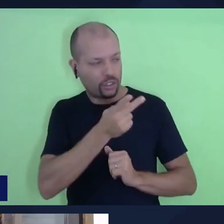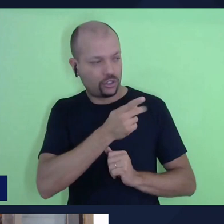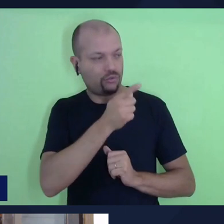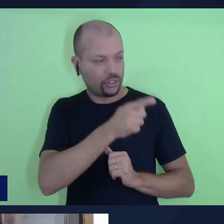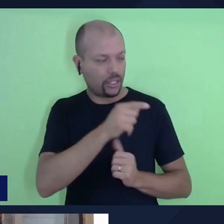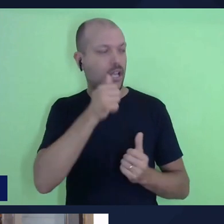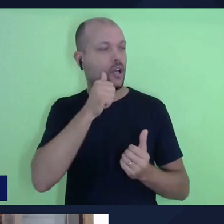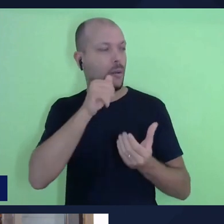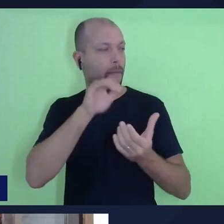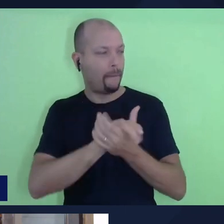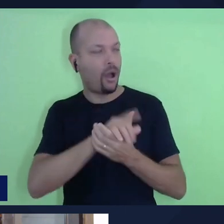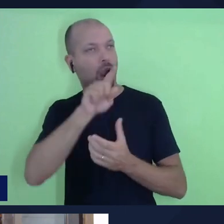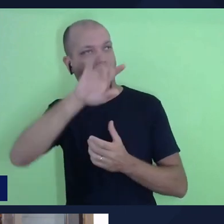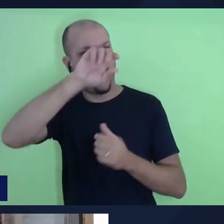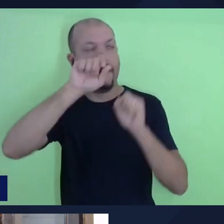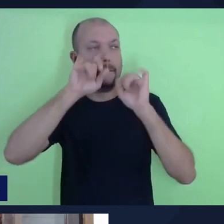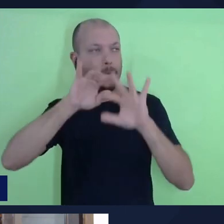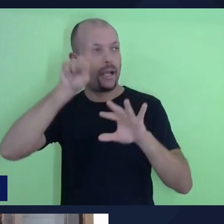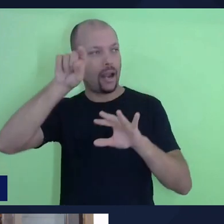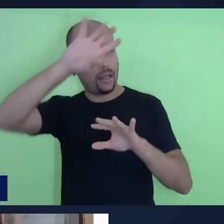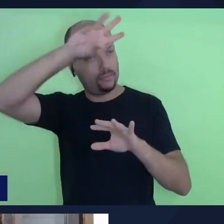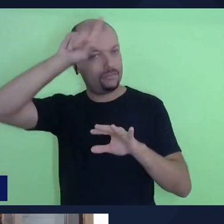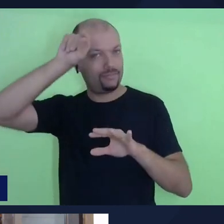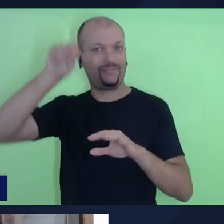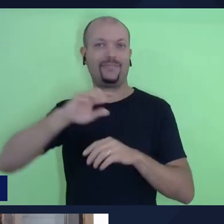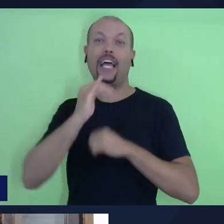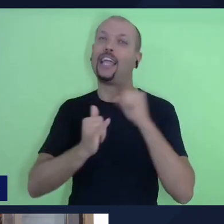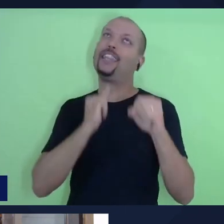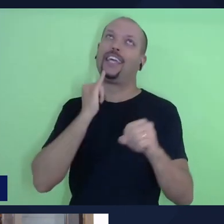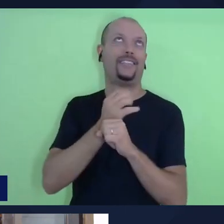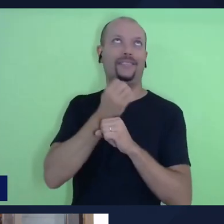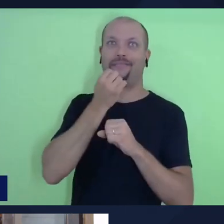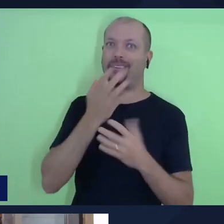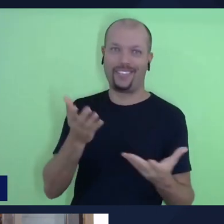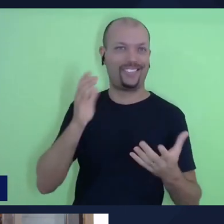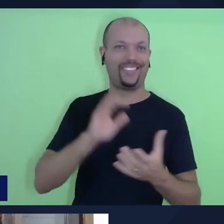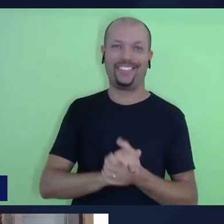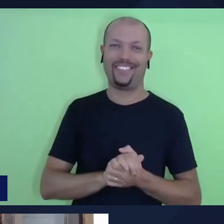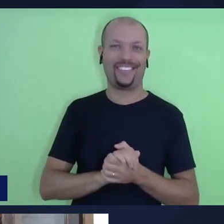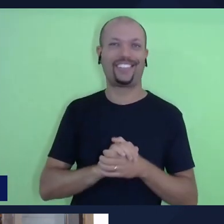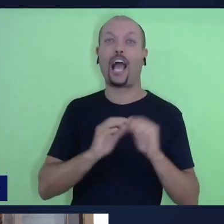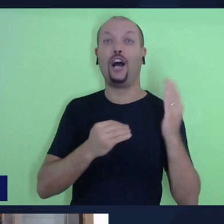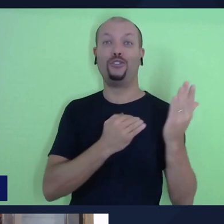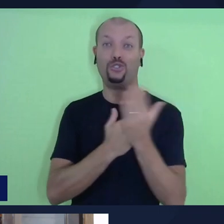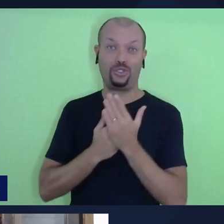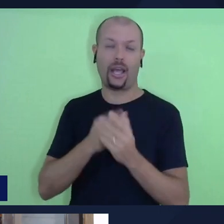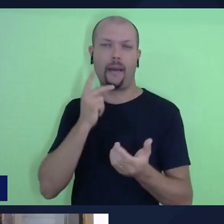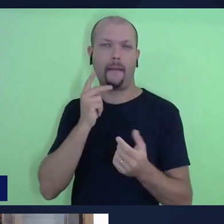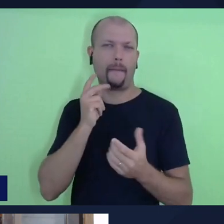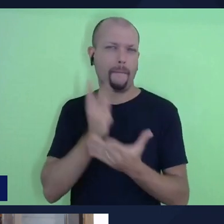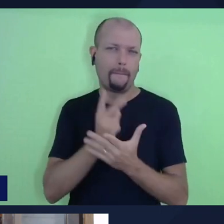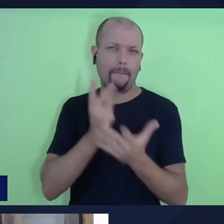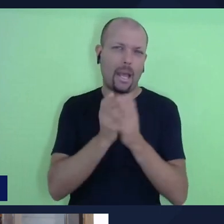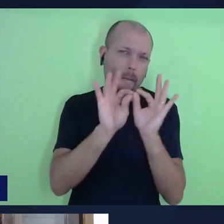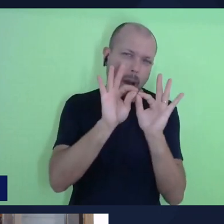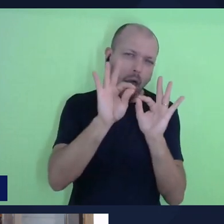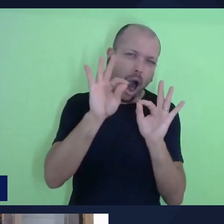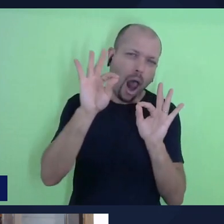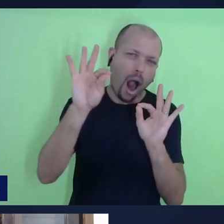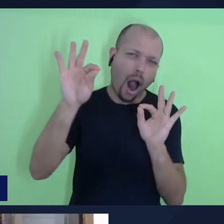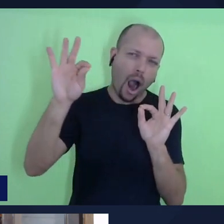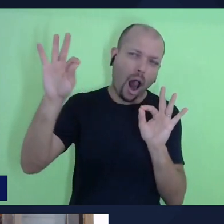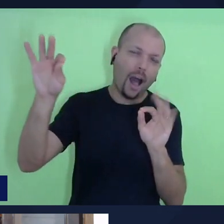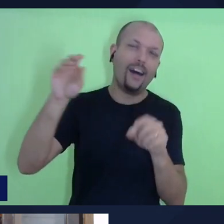e ainda bem que temos a internet, né? Temos a internet que nos possibilita mesmo a três mil quilômetros de distância fazer